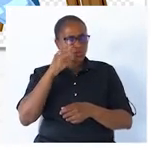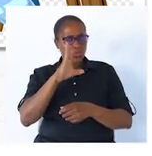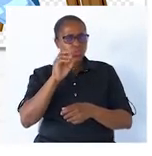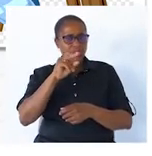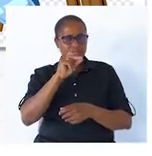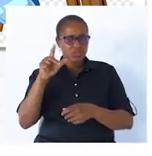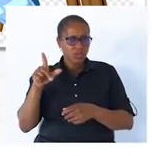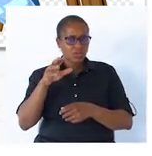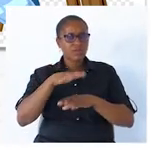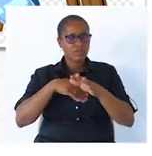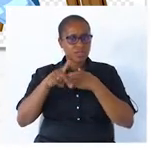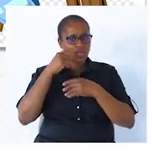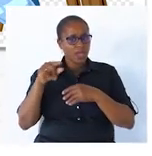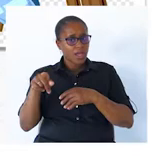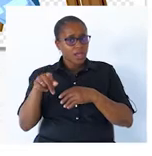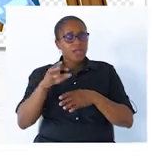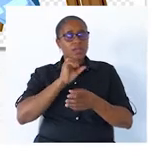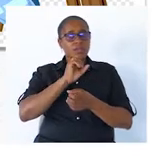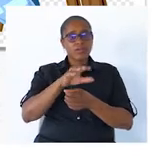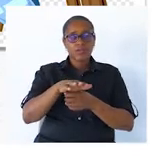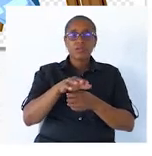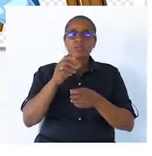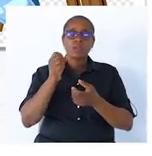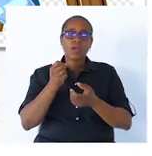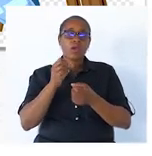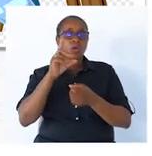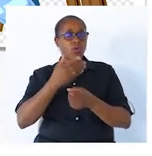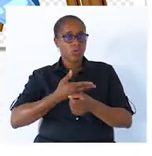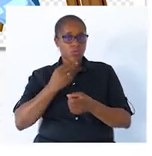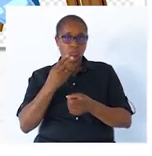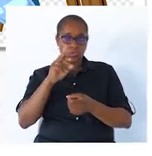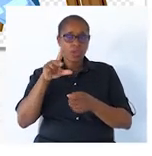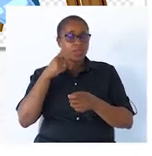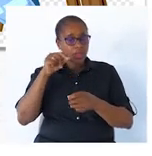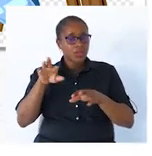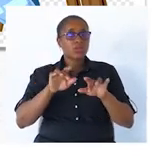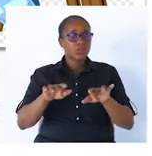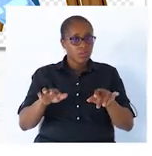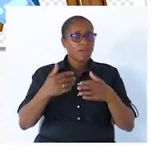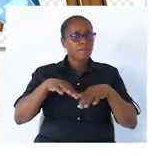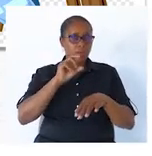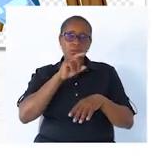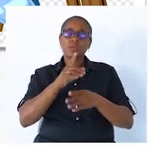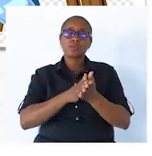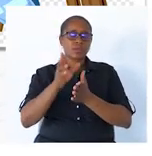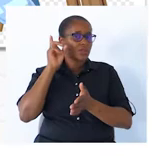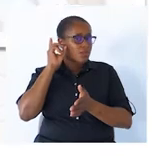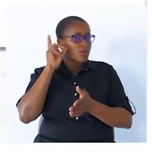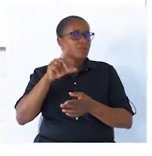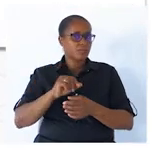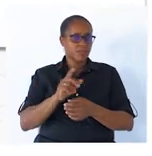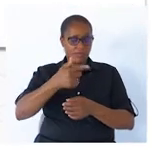enviou um e-mail ao Duarte. Ele usou o computador, mas podia também ter usado o telemóvel. Então vamos continuar.